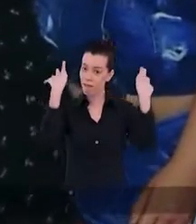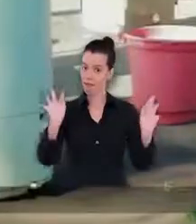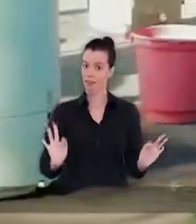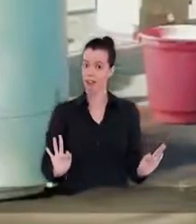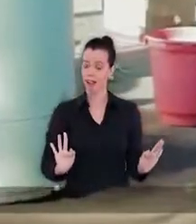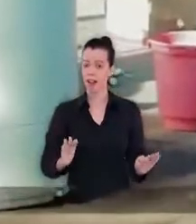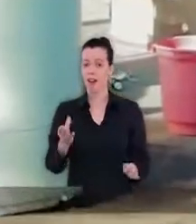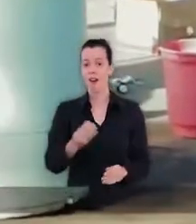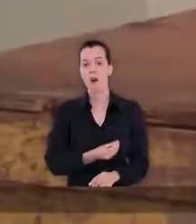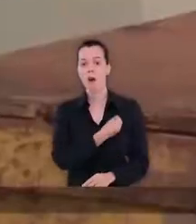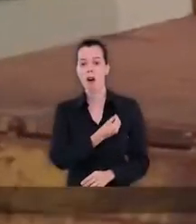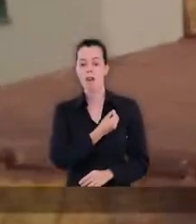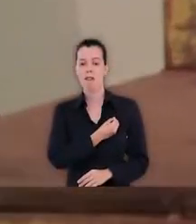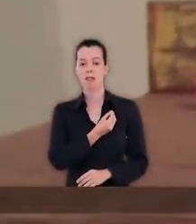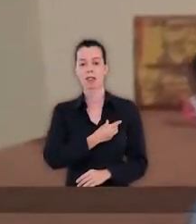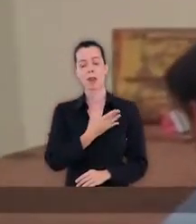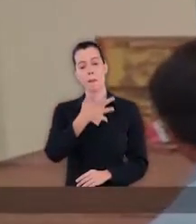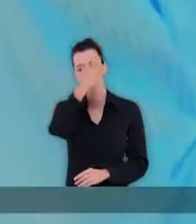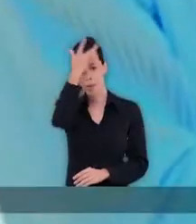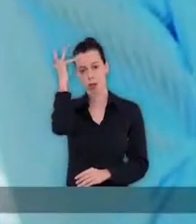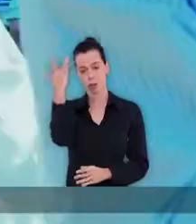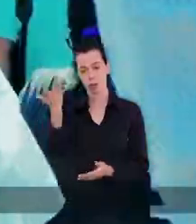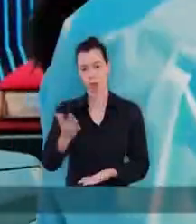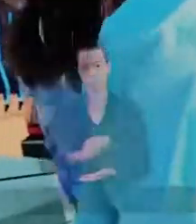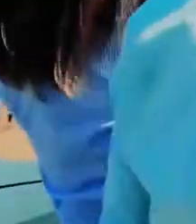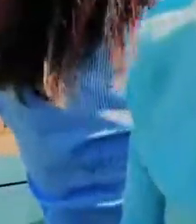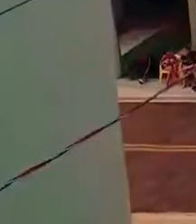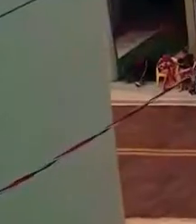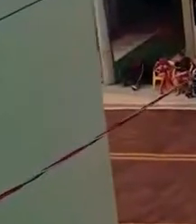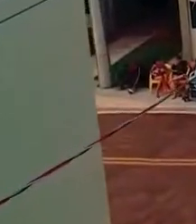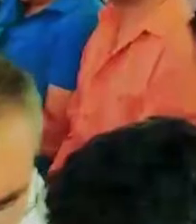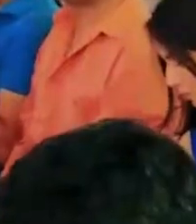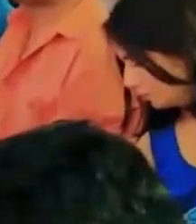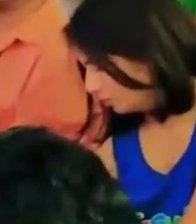felicidade e uma vida melhor para as pessoas.